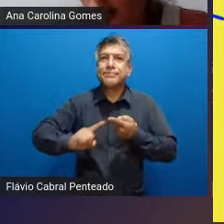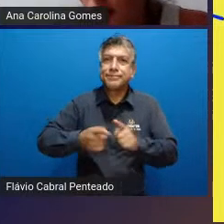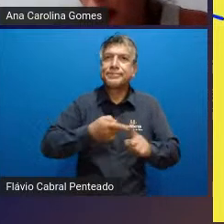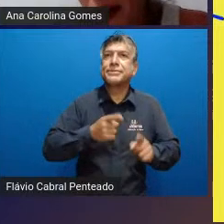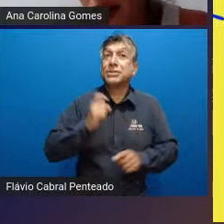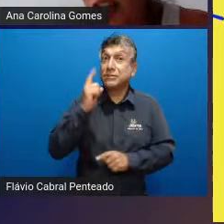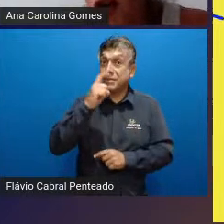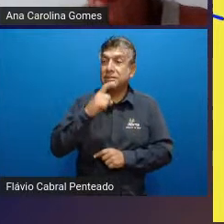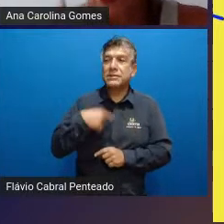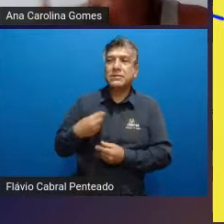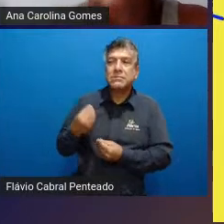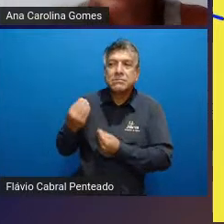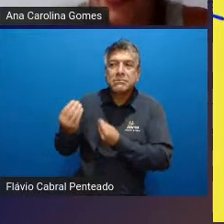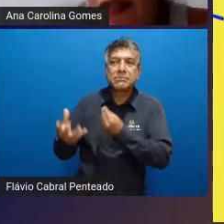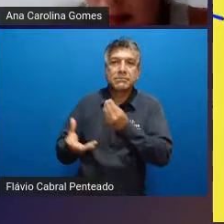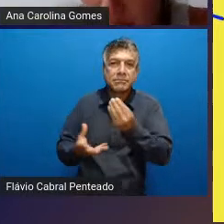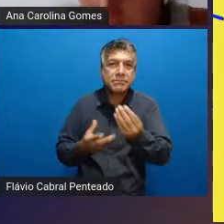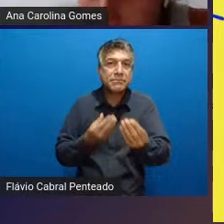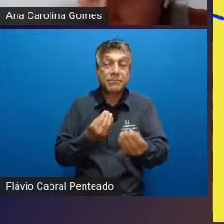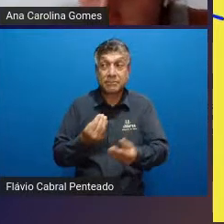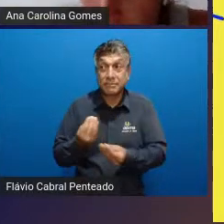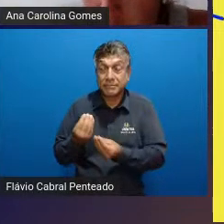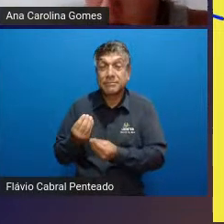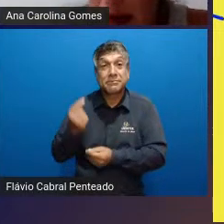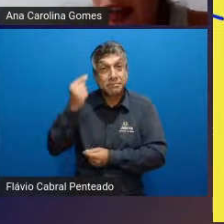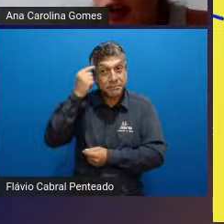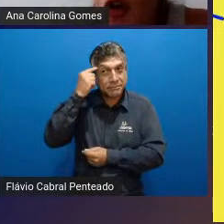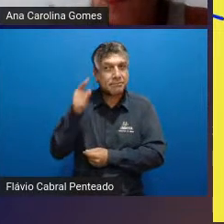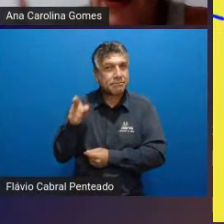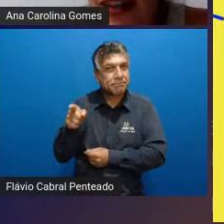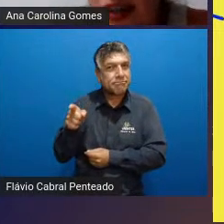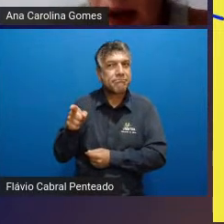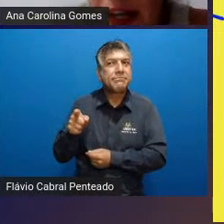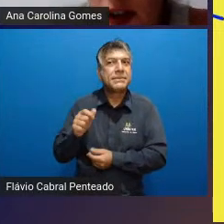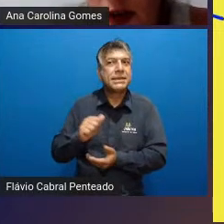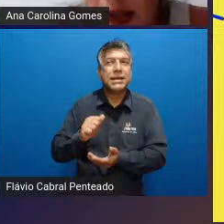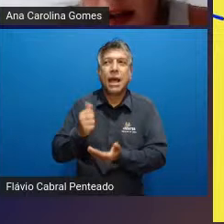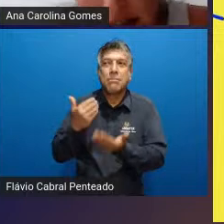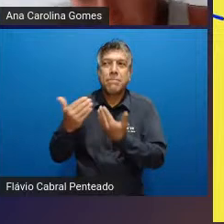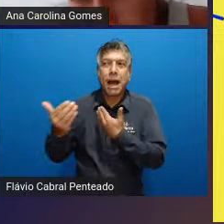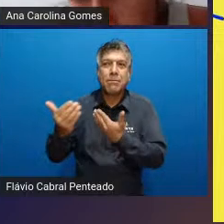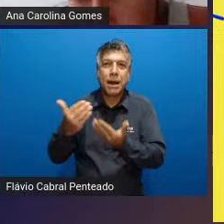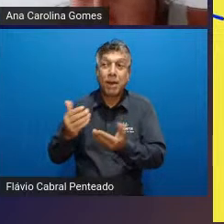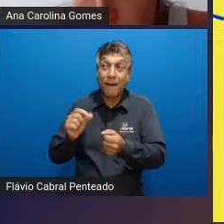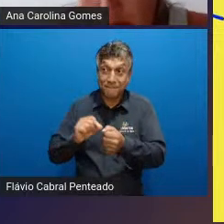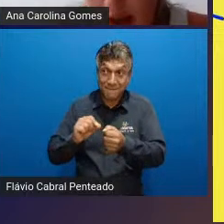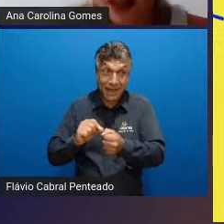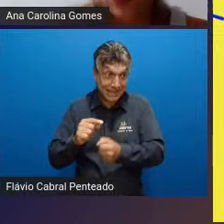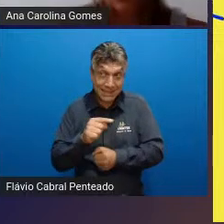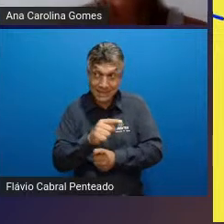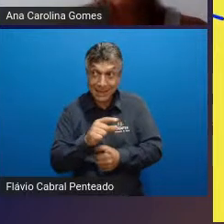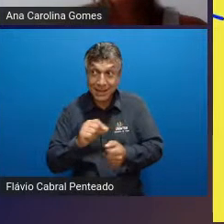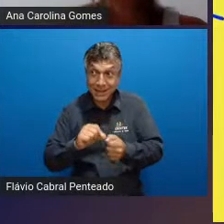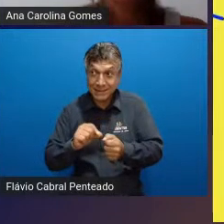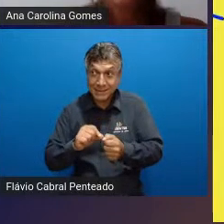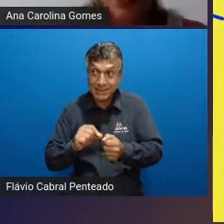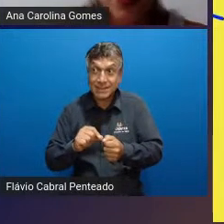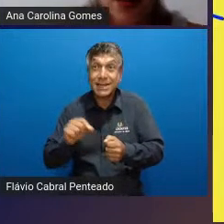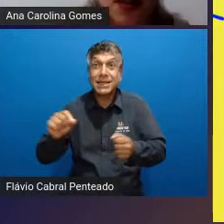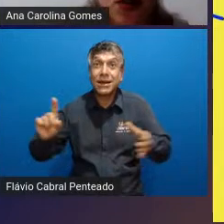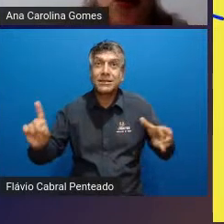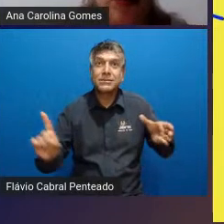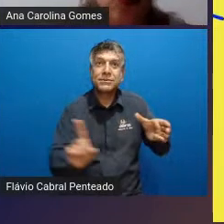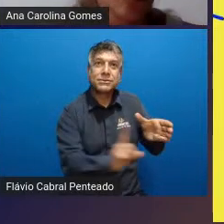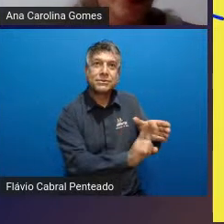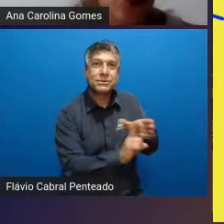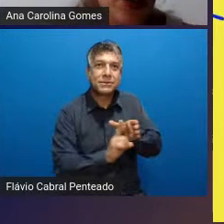passando pro aluno no momento que a gente passa uma tarefa pra ele no momento que a gente conversa pra ele diz o que ele tem que fazer e no momento que ele tá junto com muitas outras